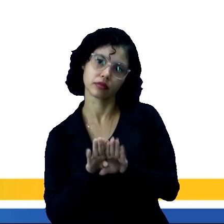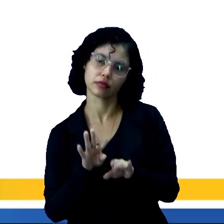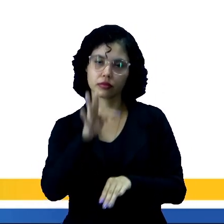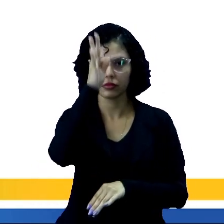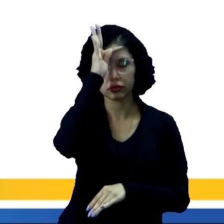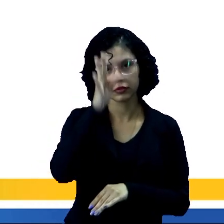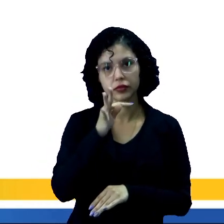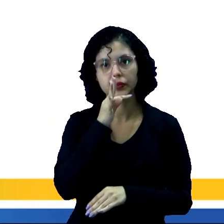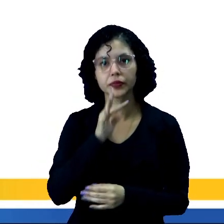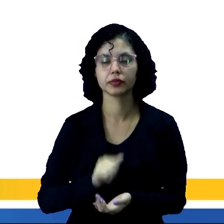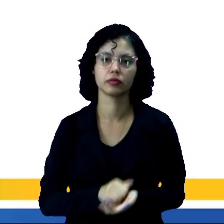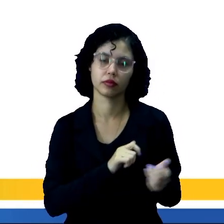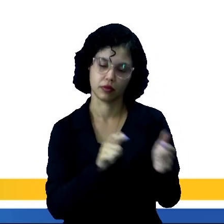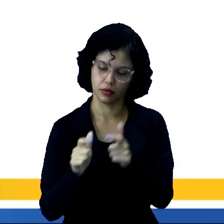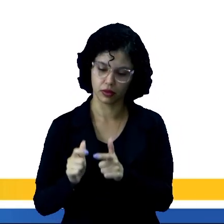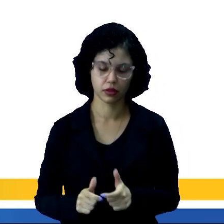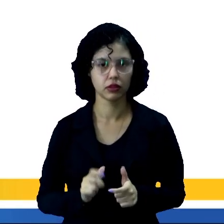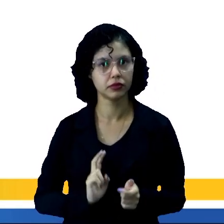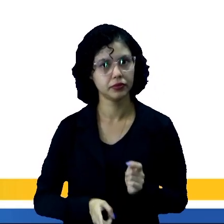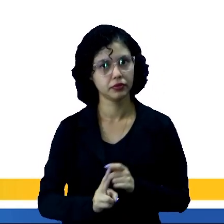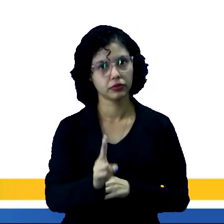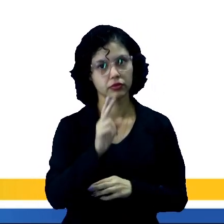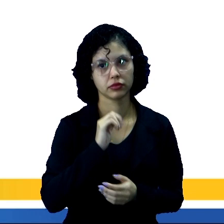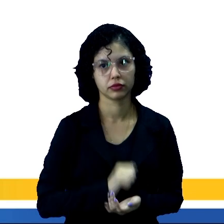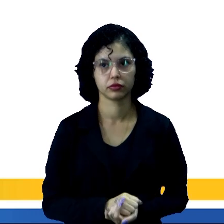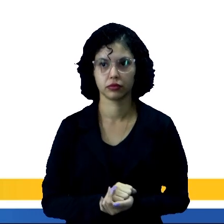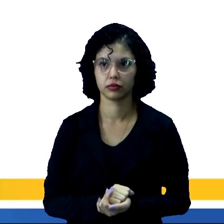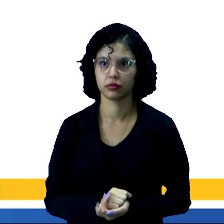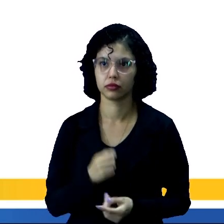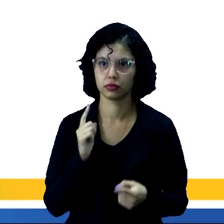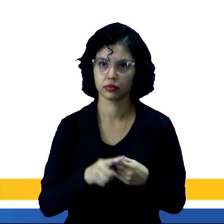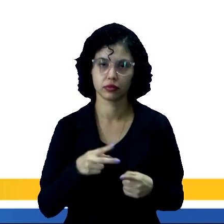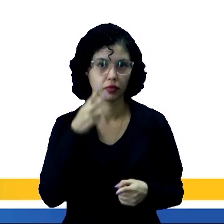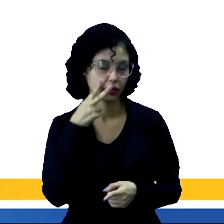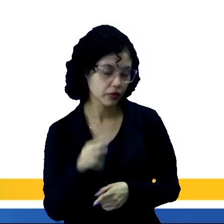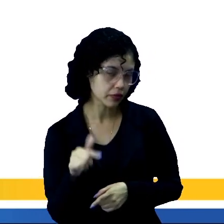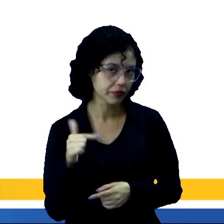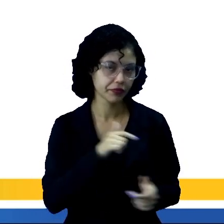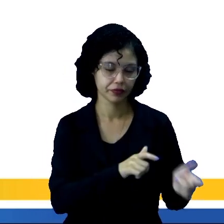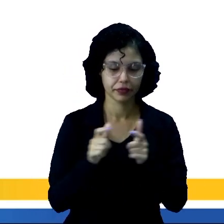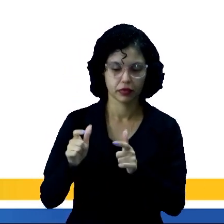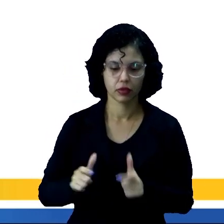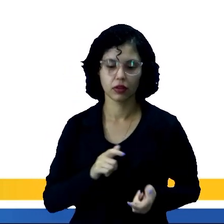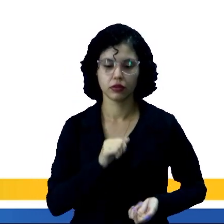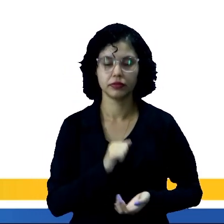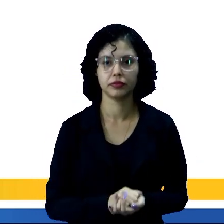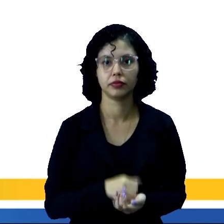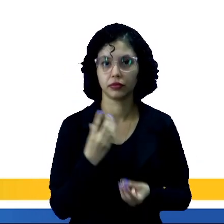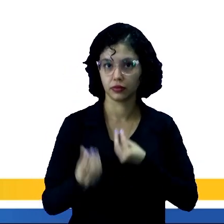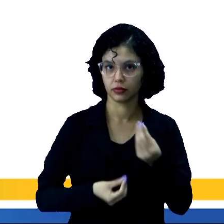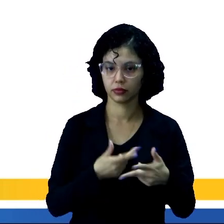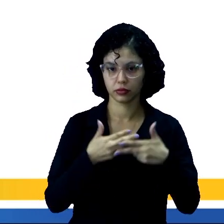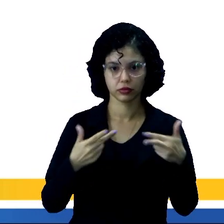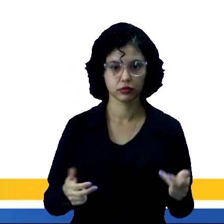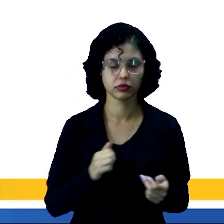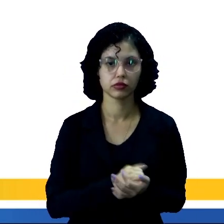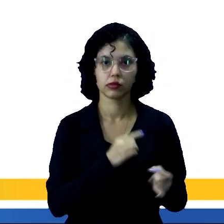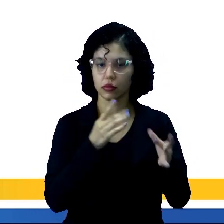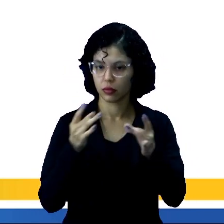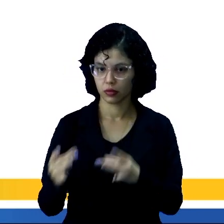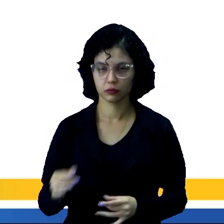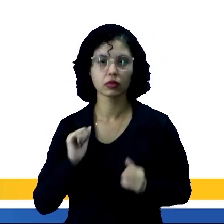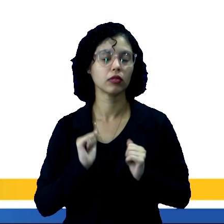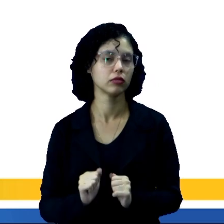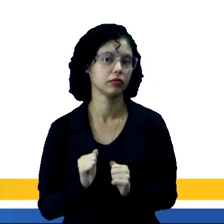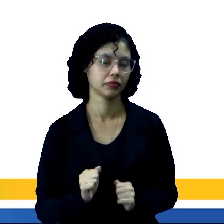tradições. É um lugar de pertencimento, mas ele não vê esse local, então, como um objeto e uma mercadoria